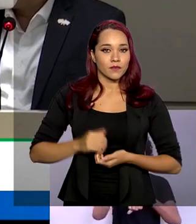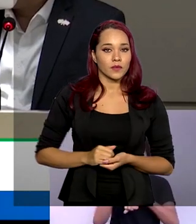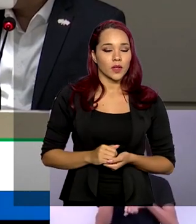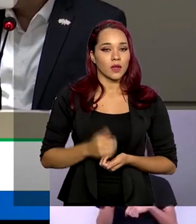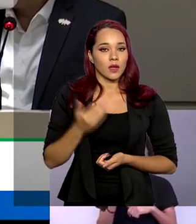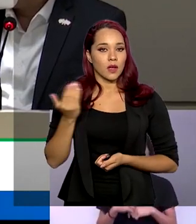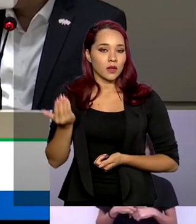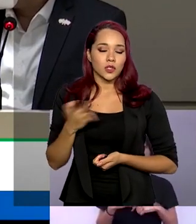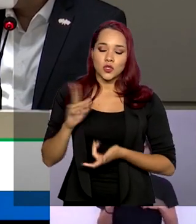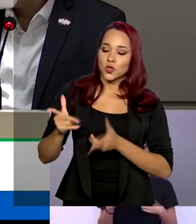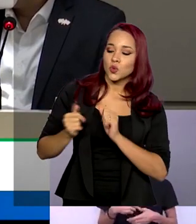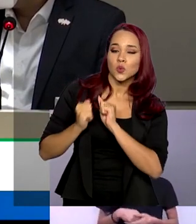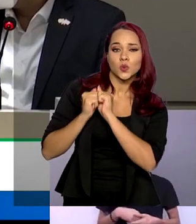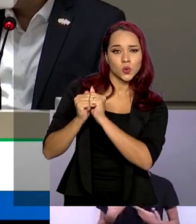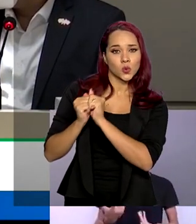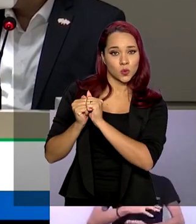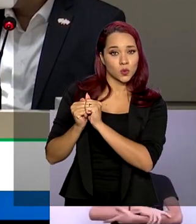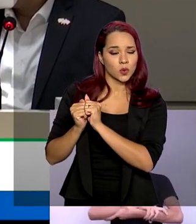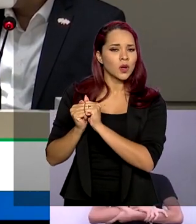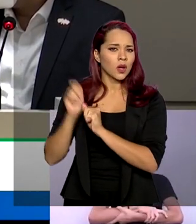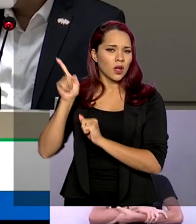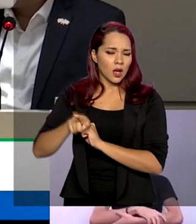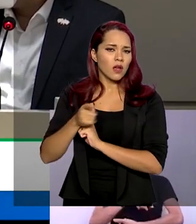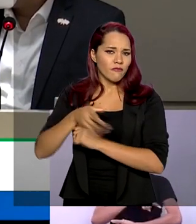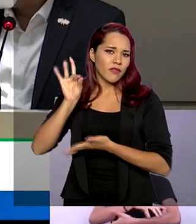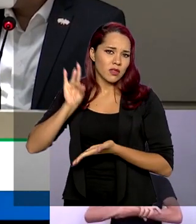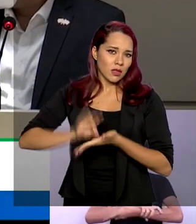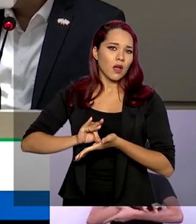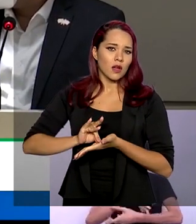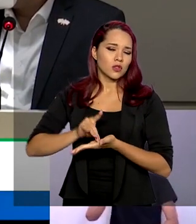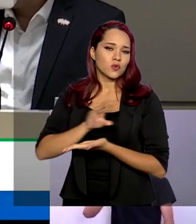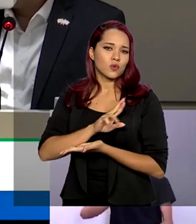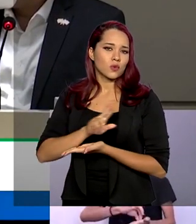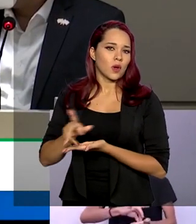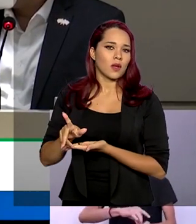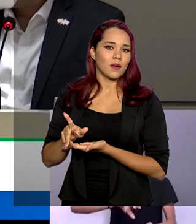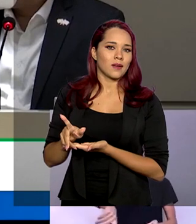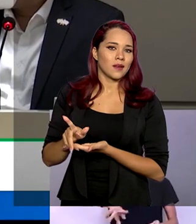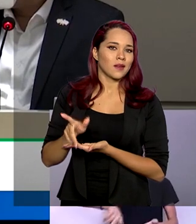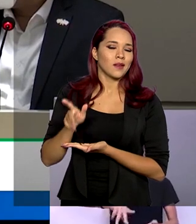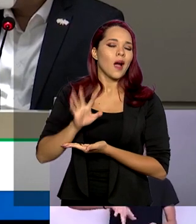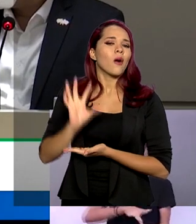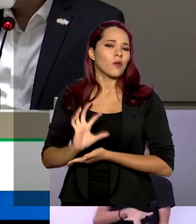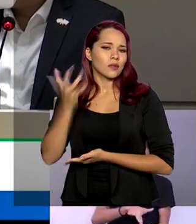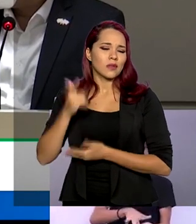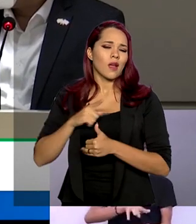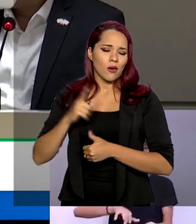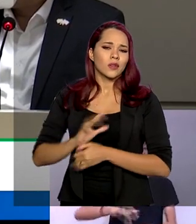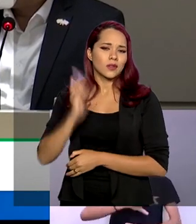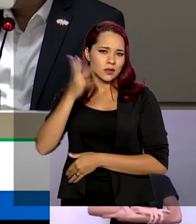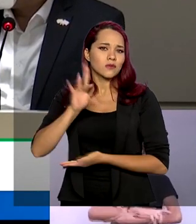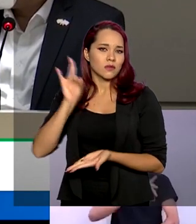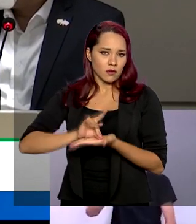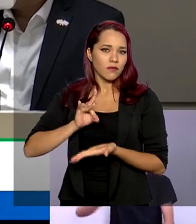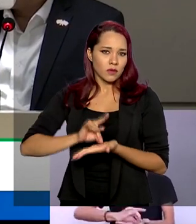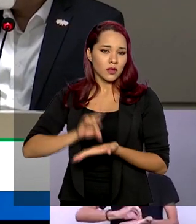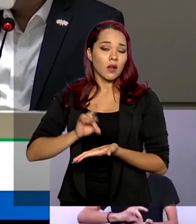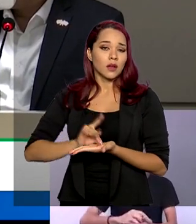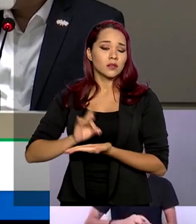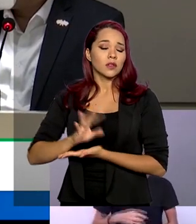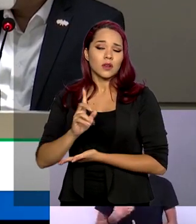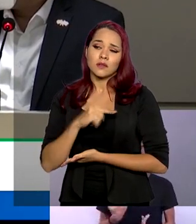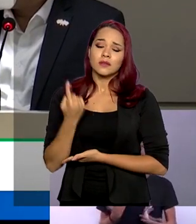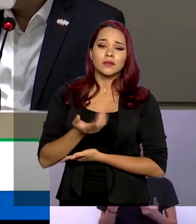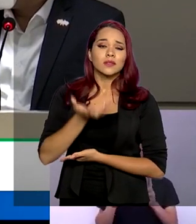de mãos dadas, realmente, isso é uma coisa verdadeira, isso não é uma... Isso acontece, está acontecendo de fato. A gente